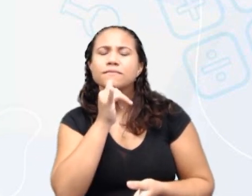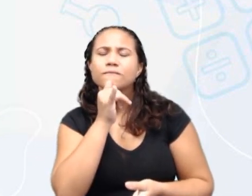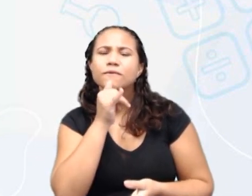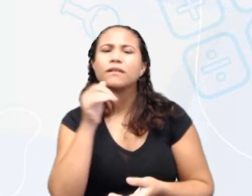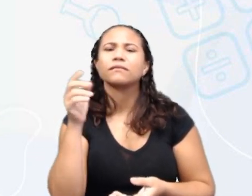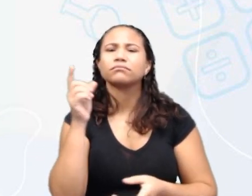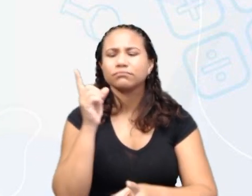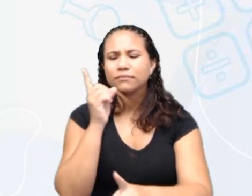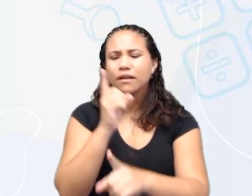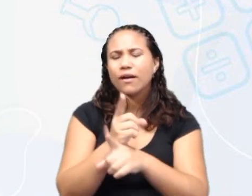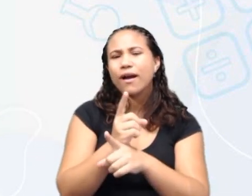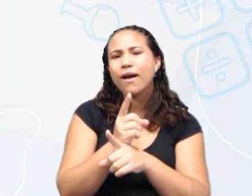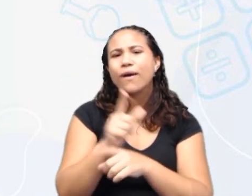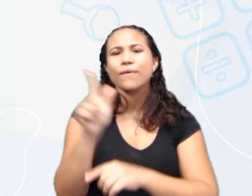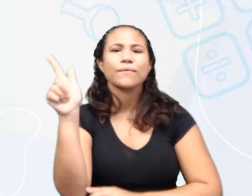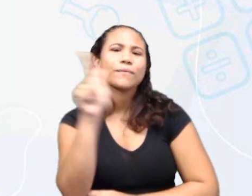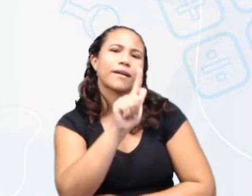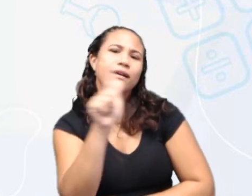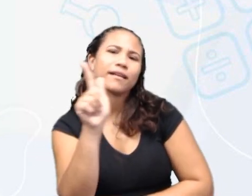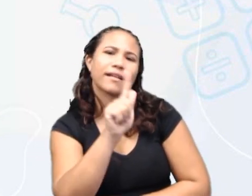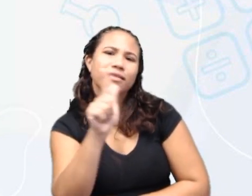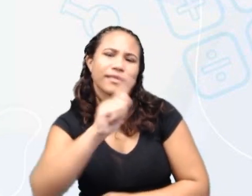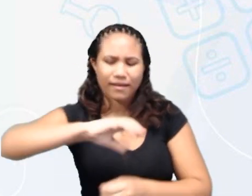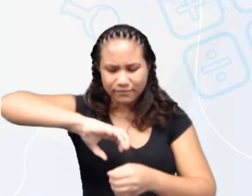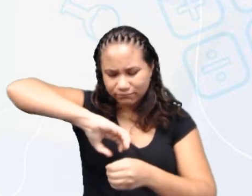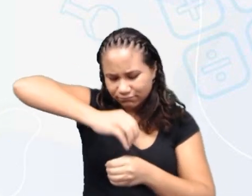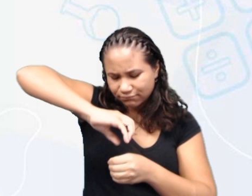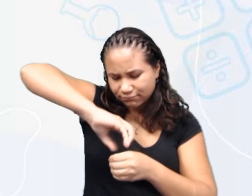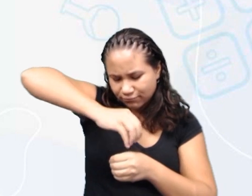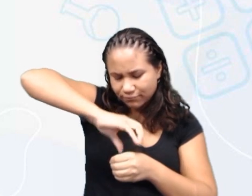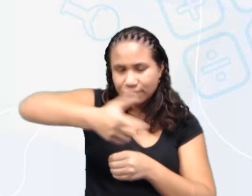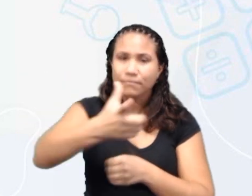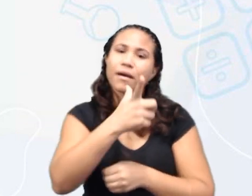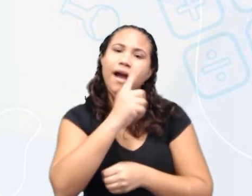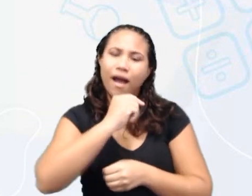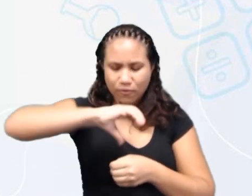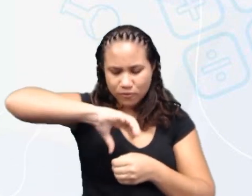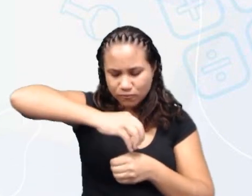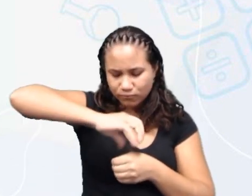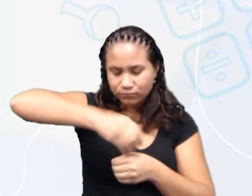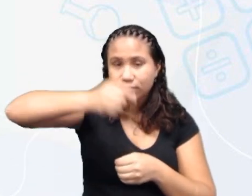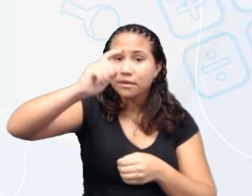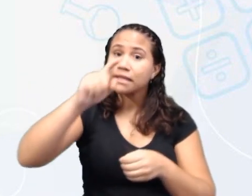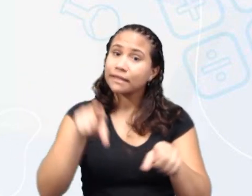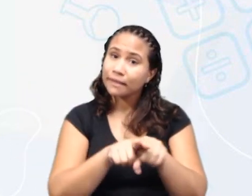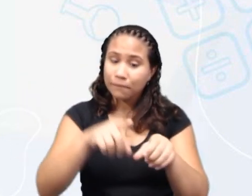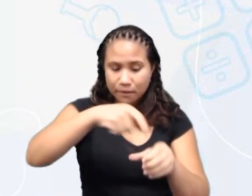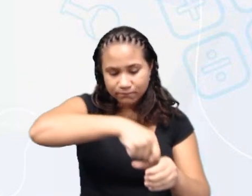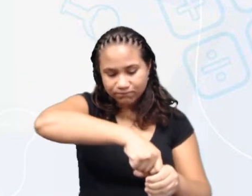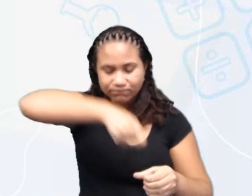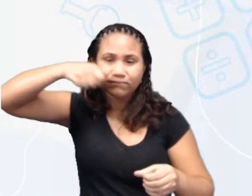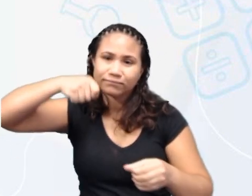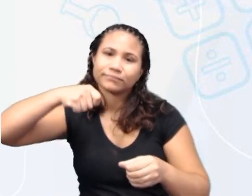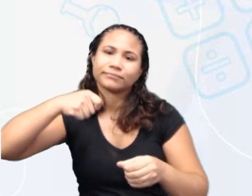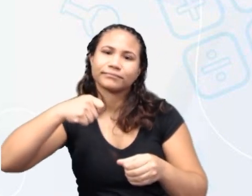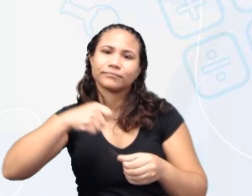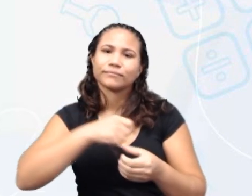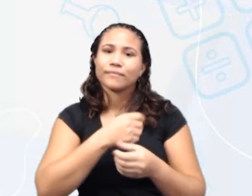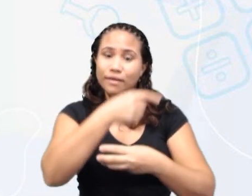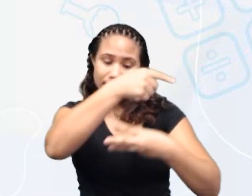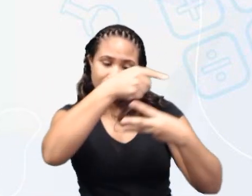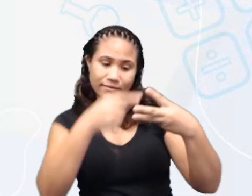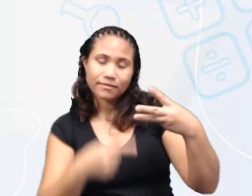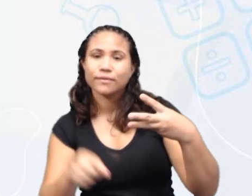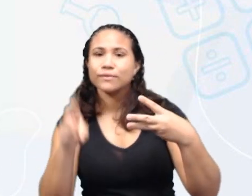em Guaraná, em garrafas de água mineral. E os sacarrolhos. Todos esses três